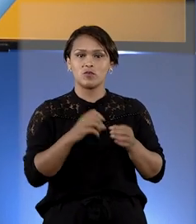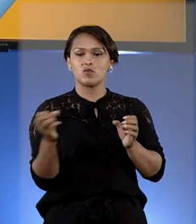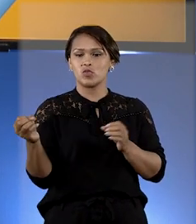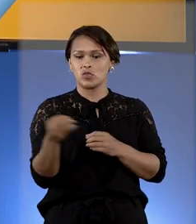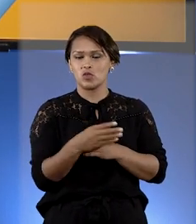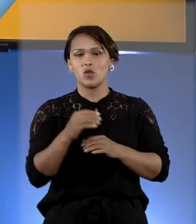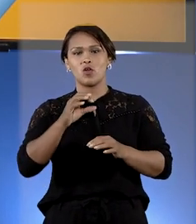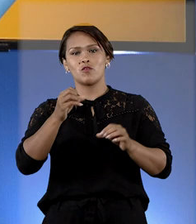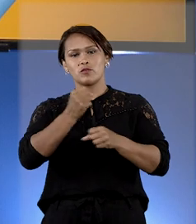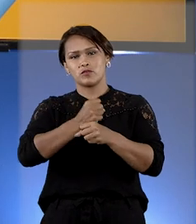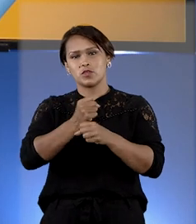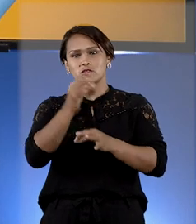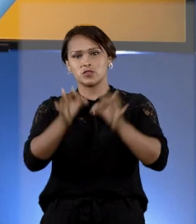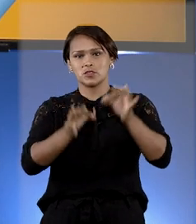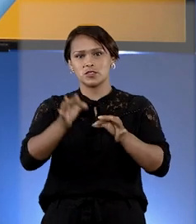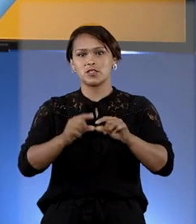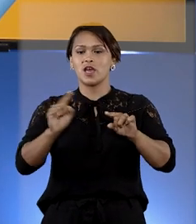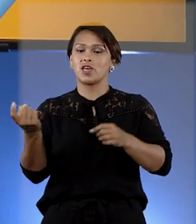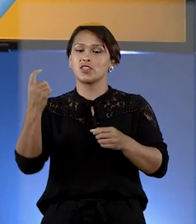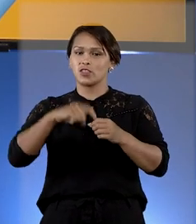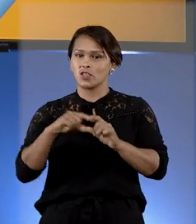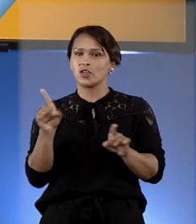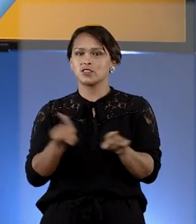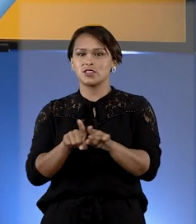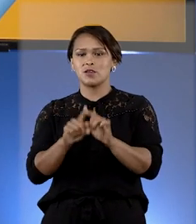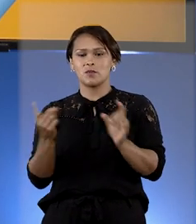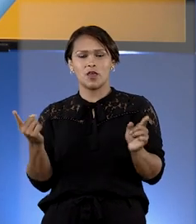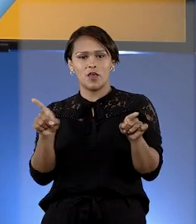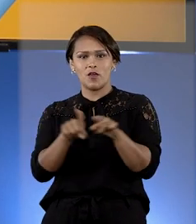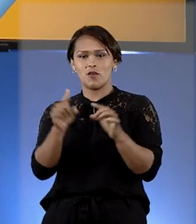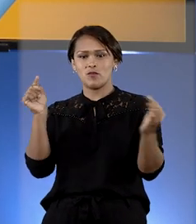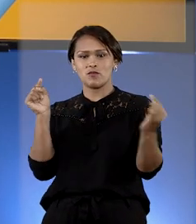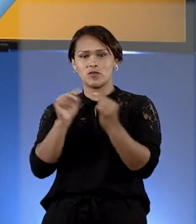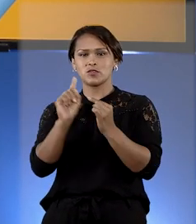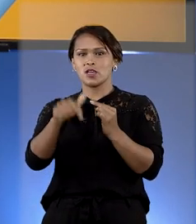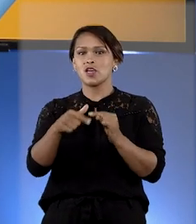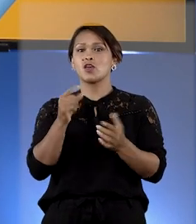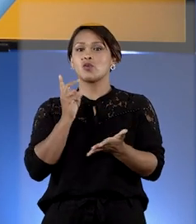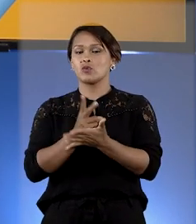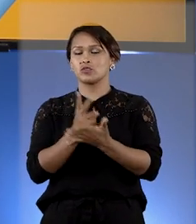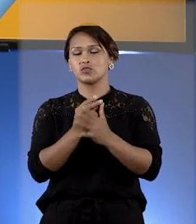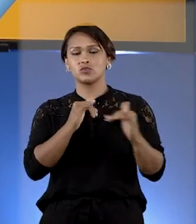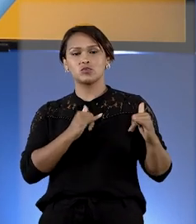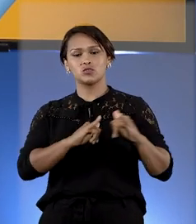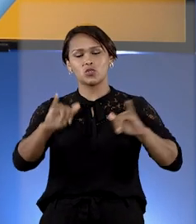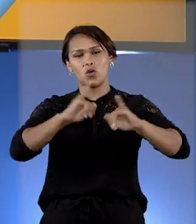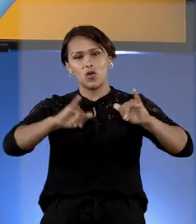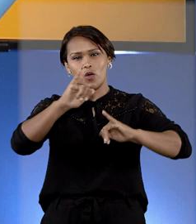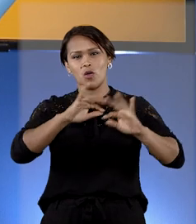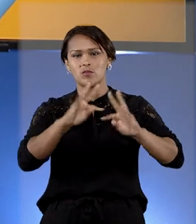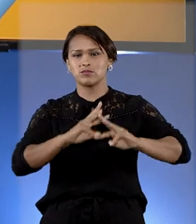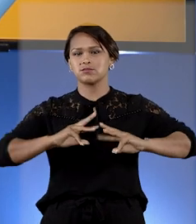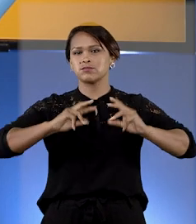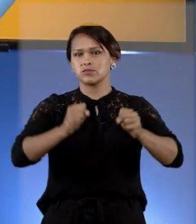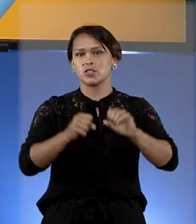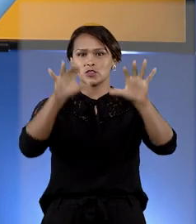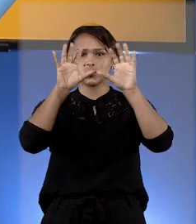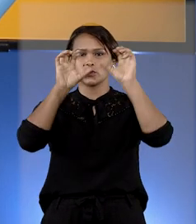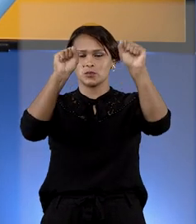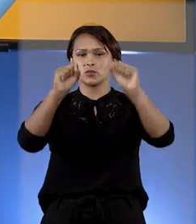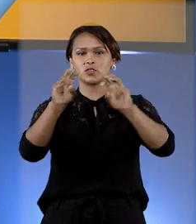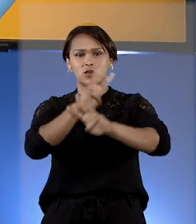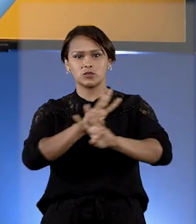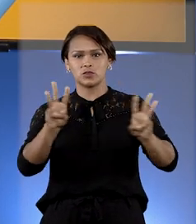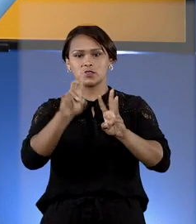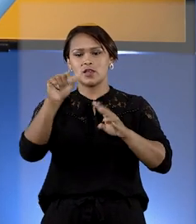o novo ano judiciário. É quando a gente volta a se encontrar. Não deixe de acompanhar as notícias do tribunal no site